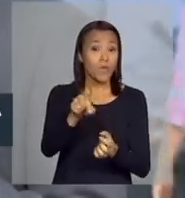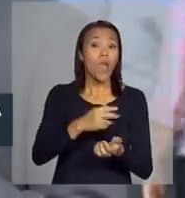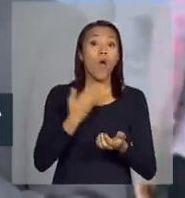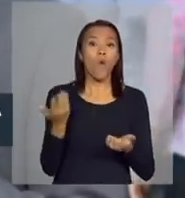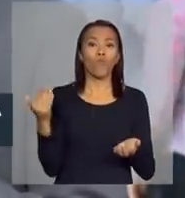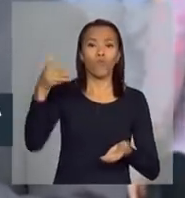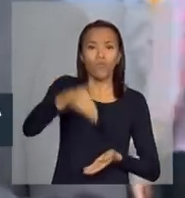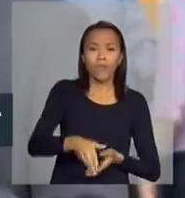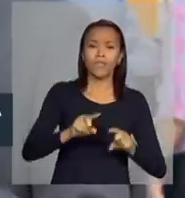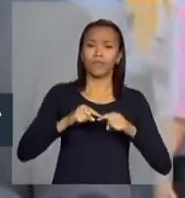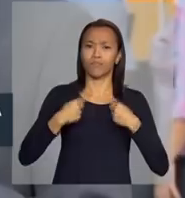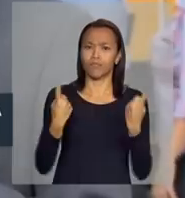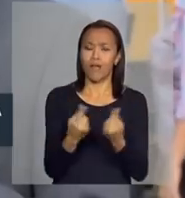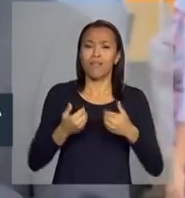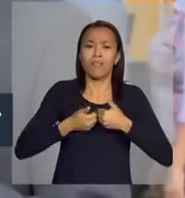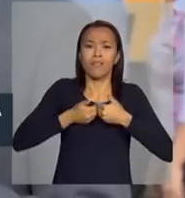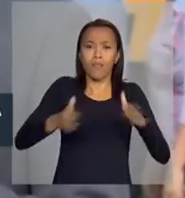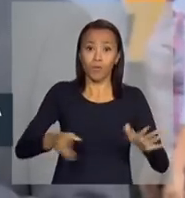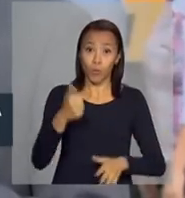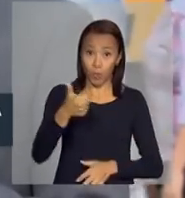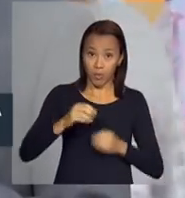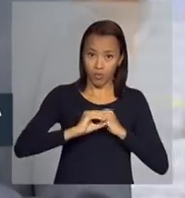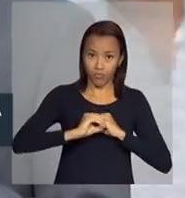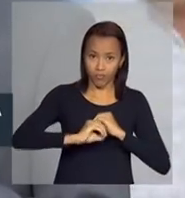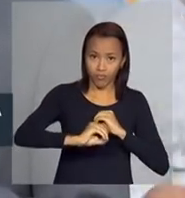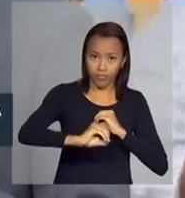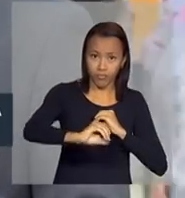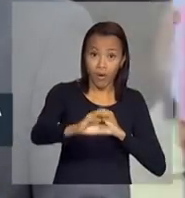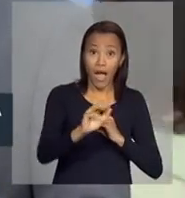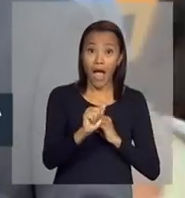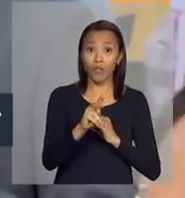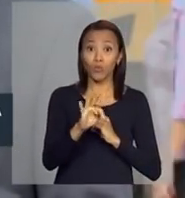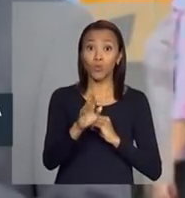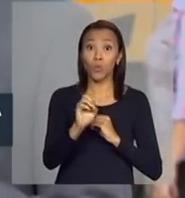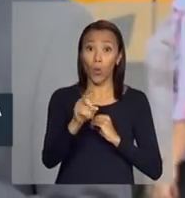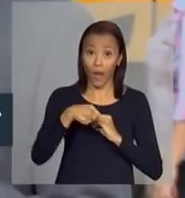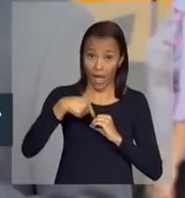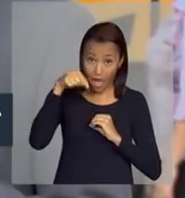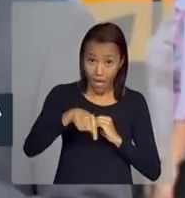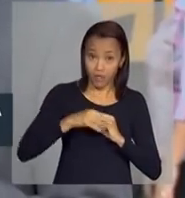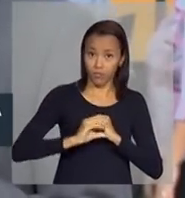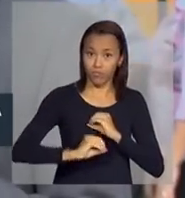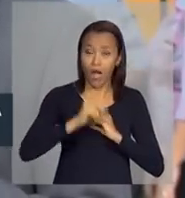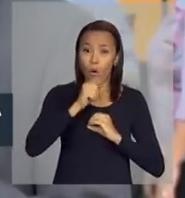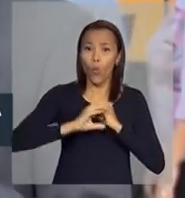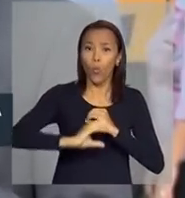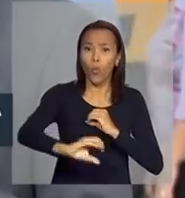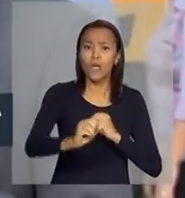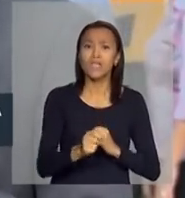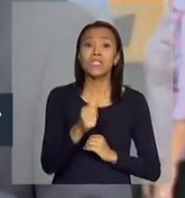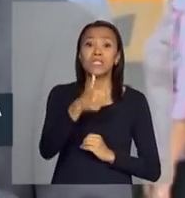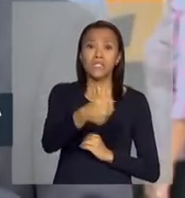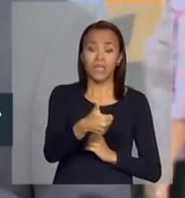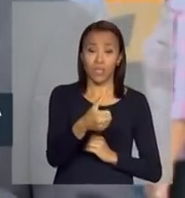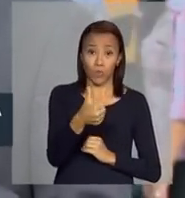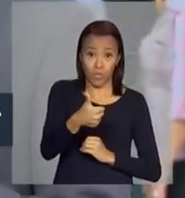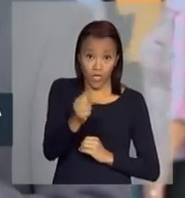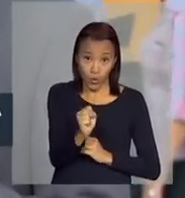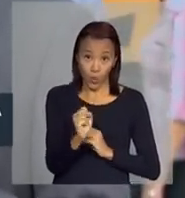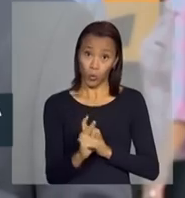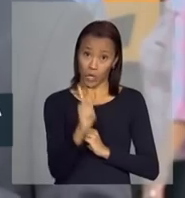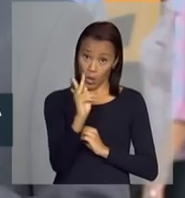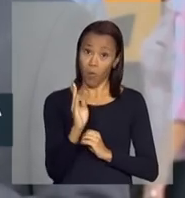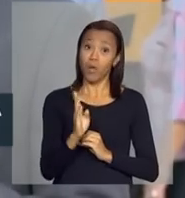participa da inauguração do primeiro trecho da adutora de PAGEU. Essa adutora, que tem 118 quilômetros de extensão,